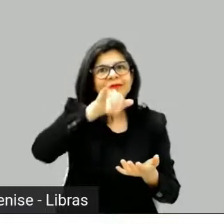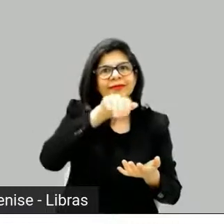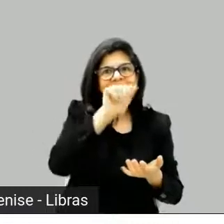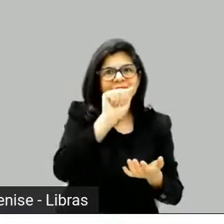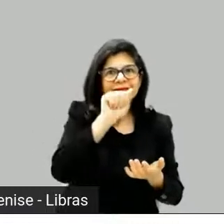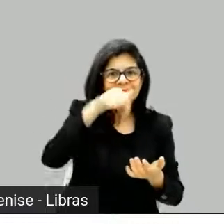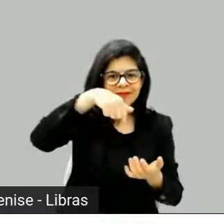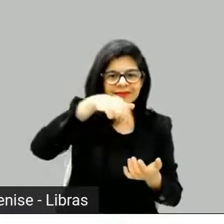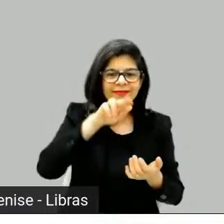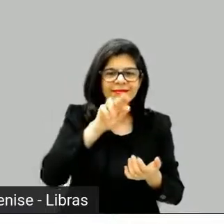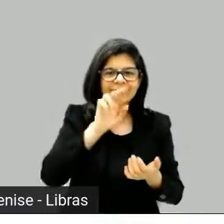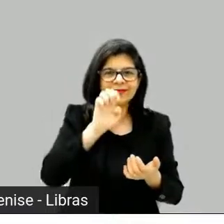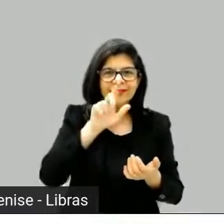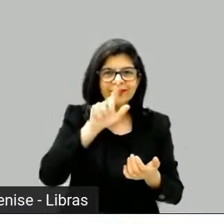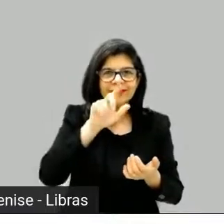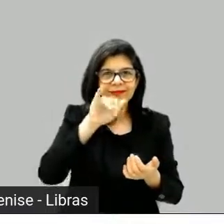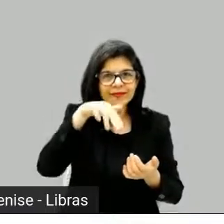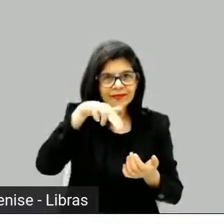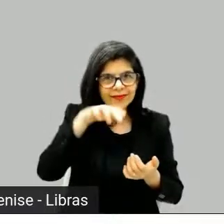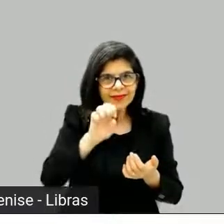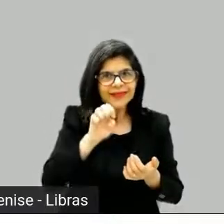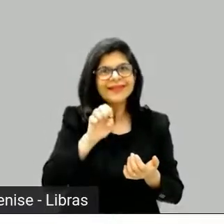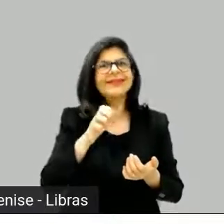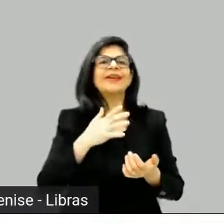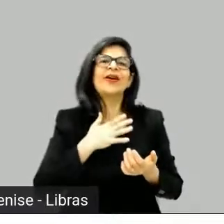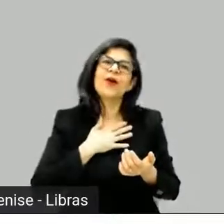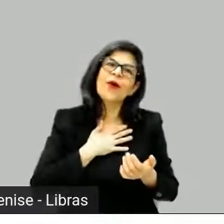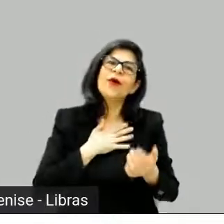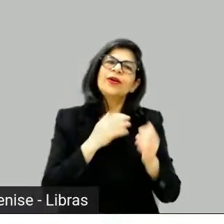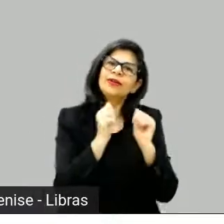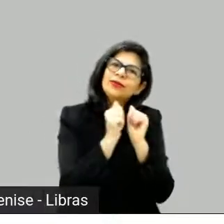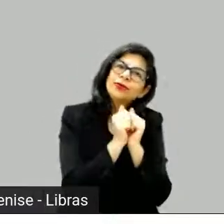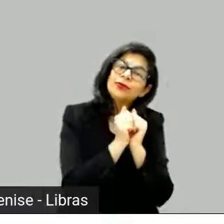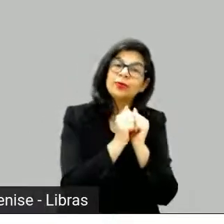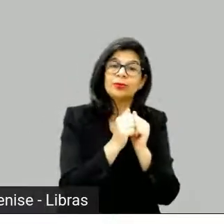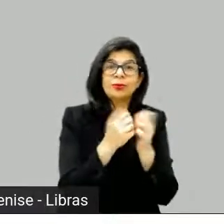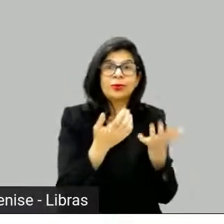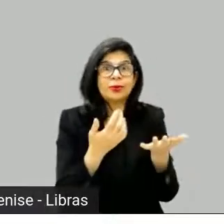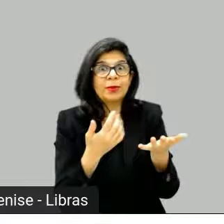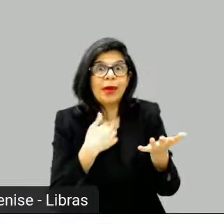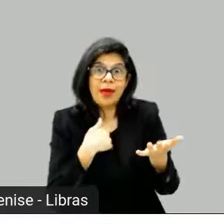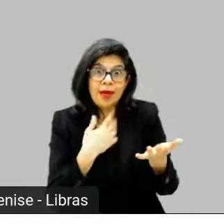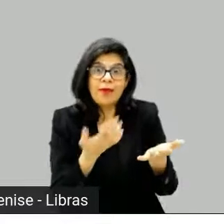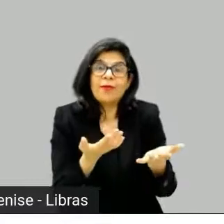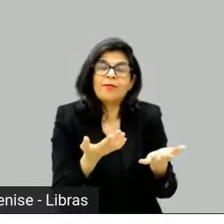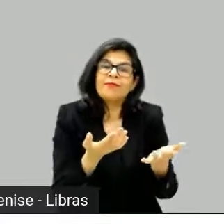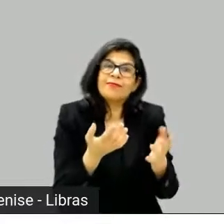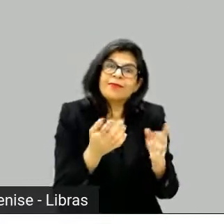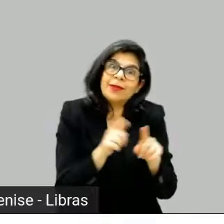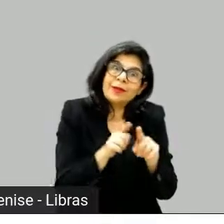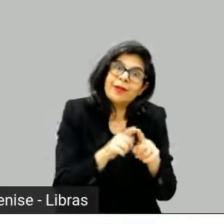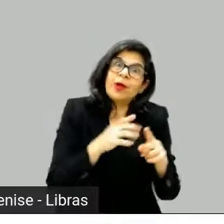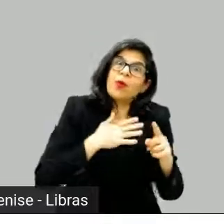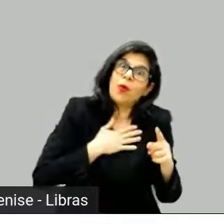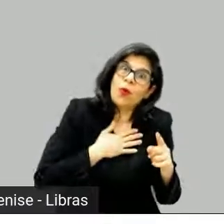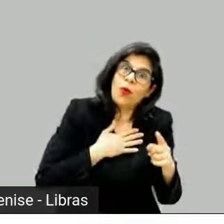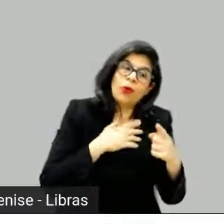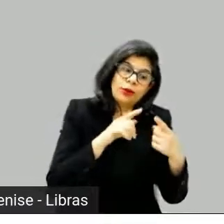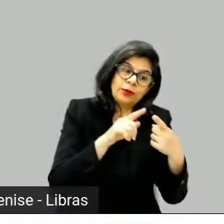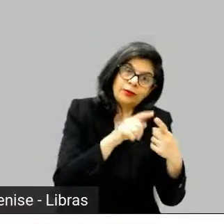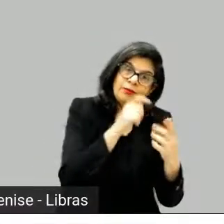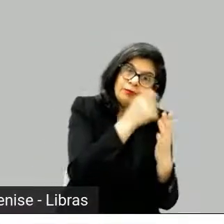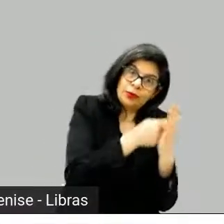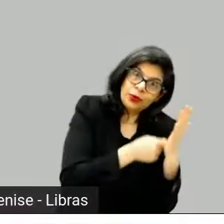processo, ela falou de sessão de terapia, e falou de podcast também, assim. Então, eu acho que é do